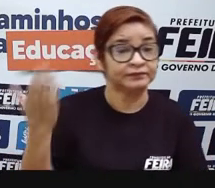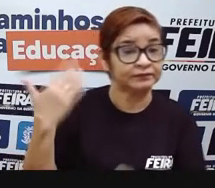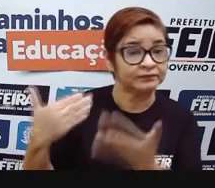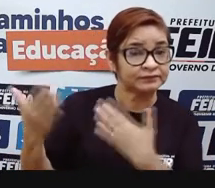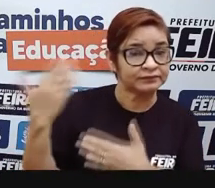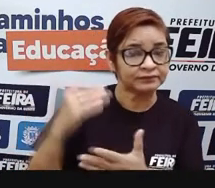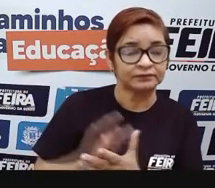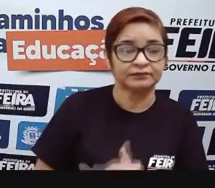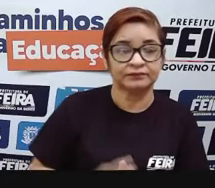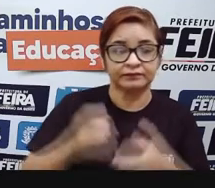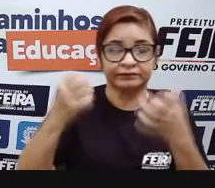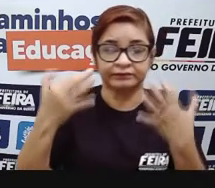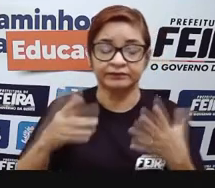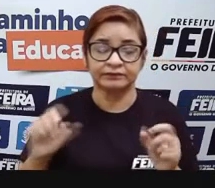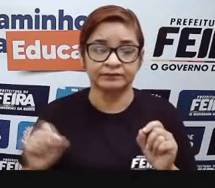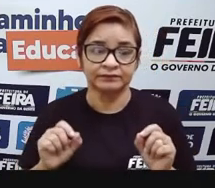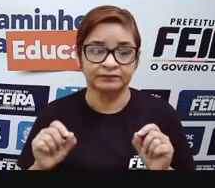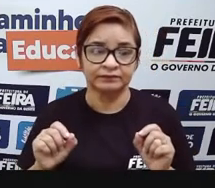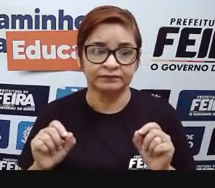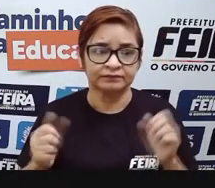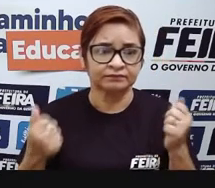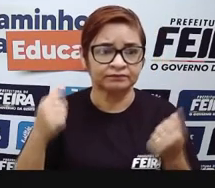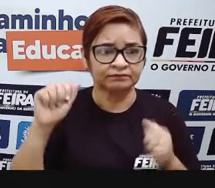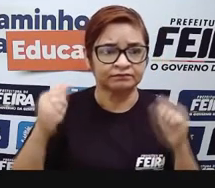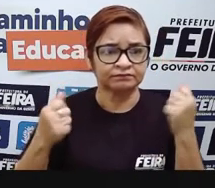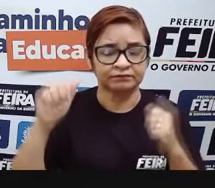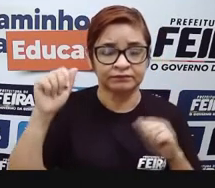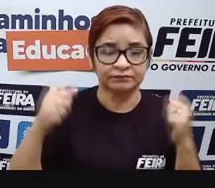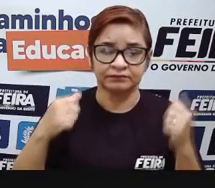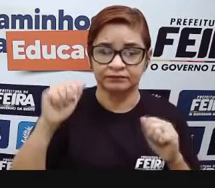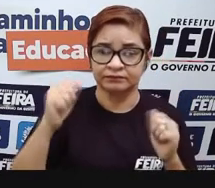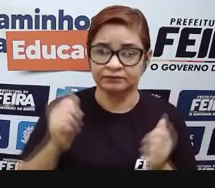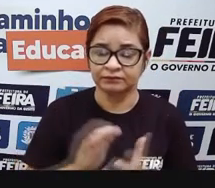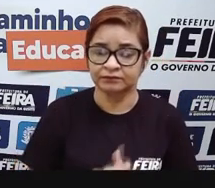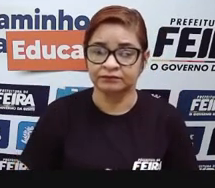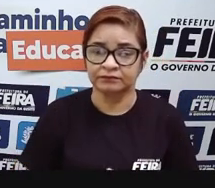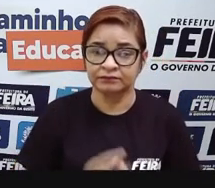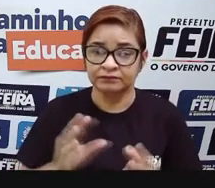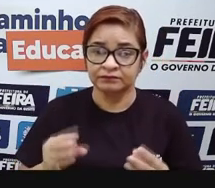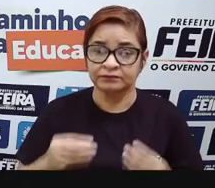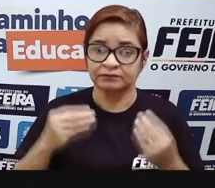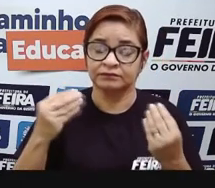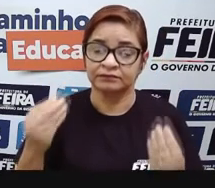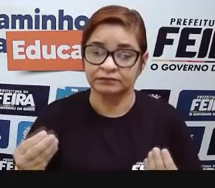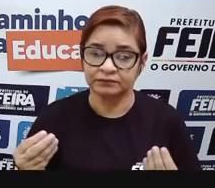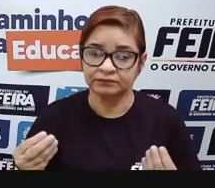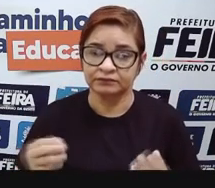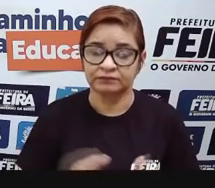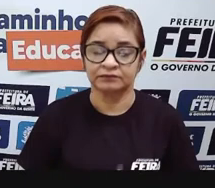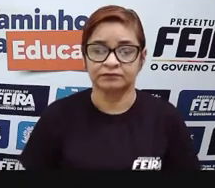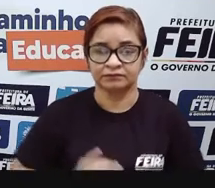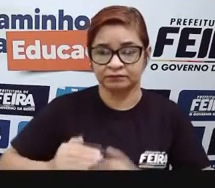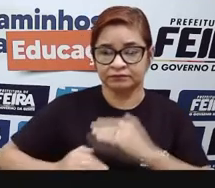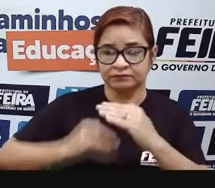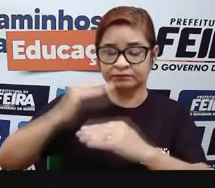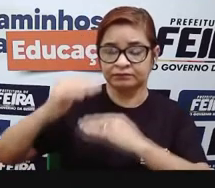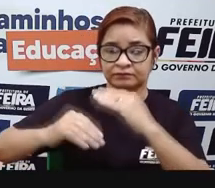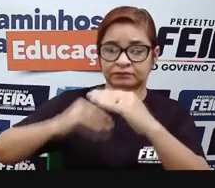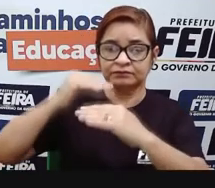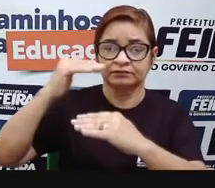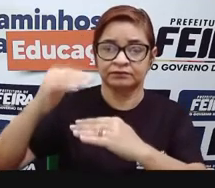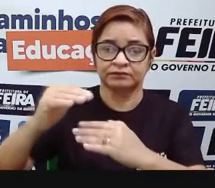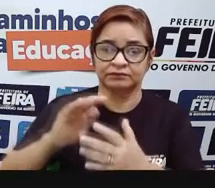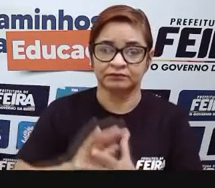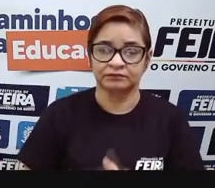falamos sobre a indústria. E vocês viram, e eu falei para vocês, o como a indústria vem crescendo, né? Como a gente tem